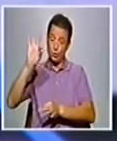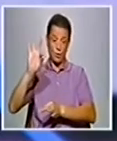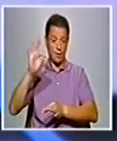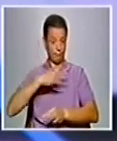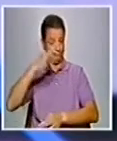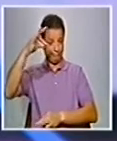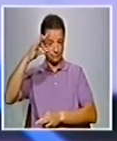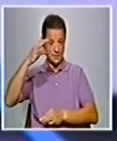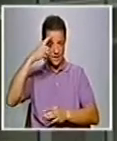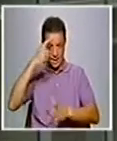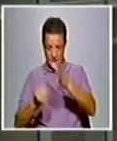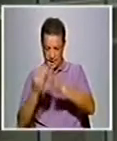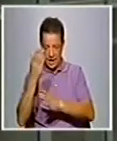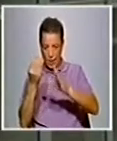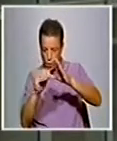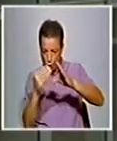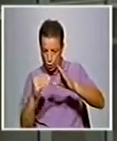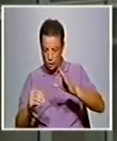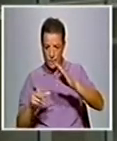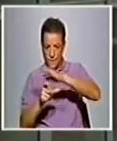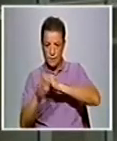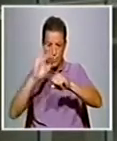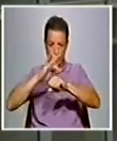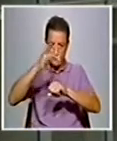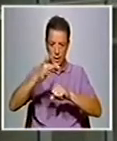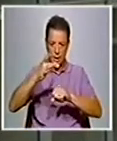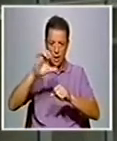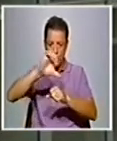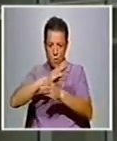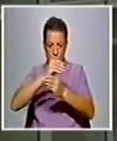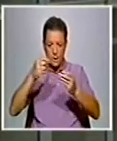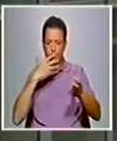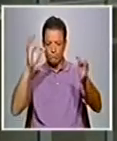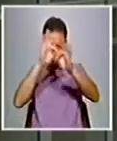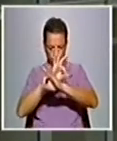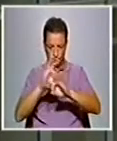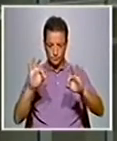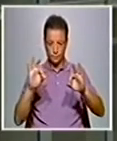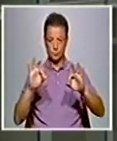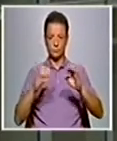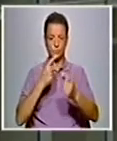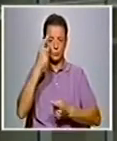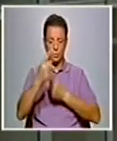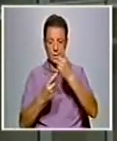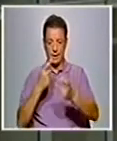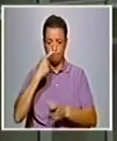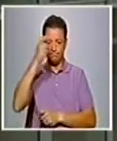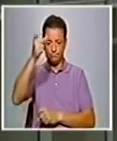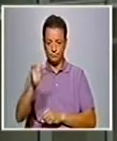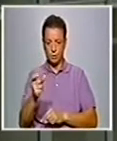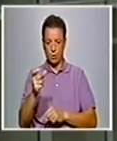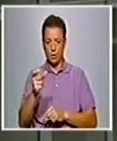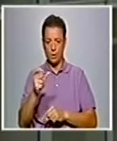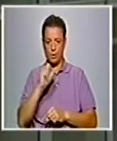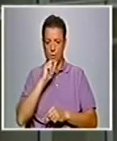permitiu criar conteúdos de vídeo profissionais de grande qualidade. E acho que qualquer pessoa que